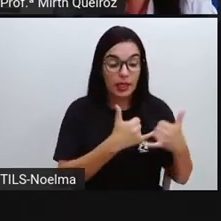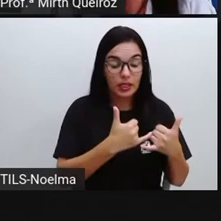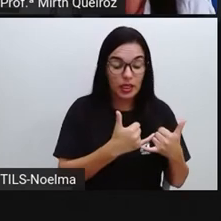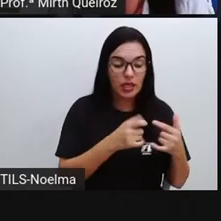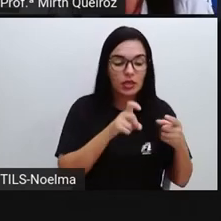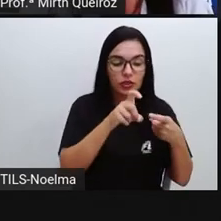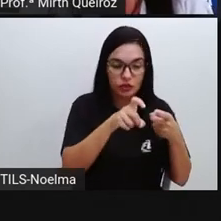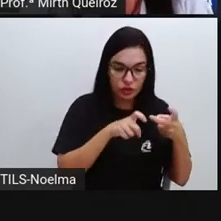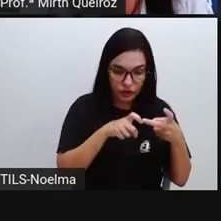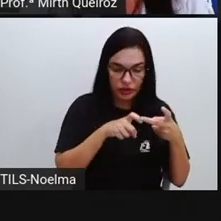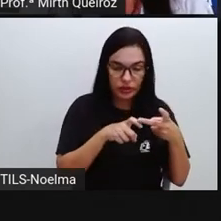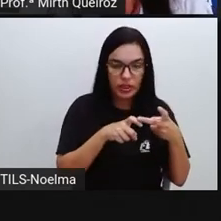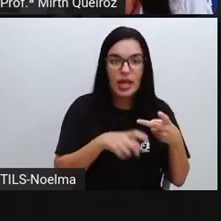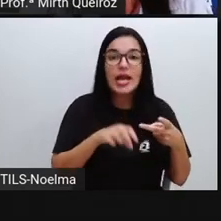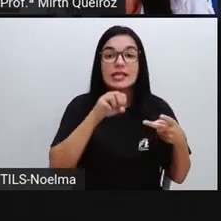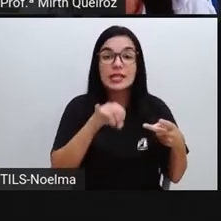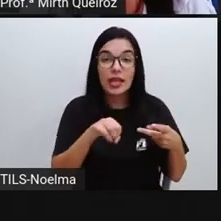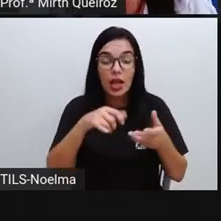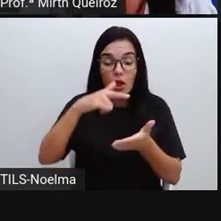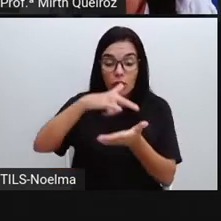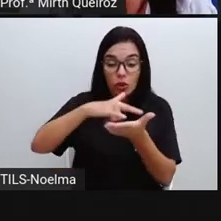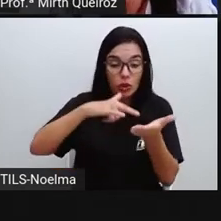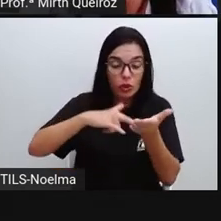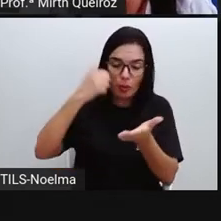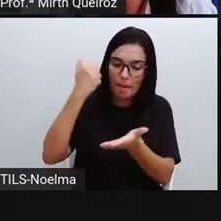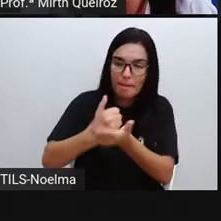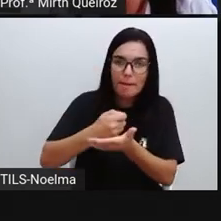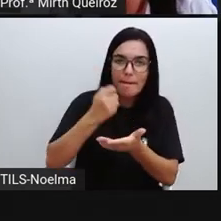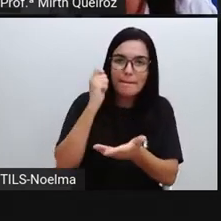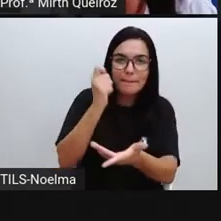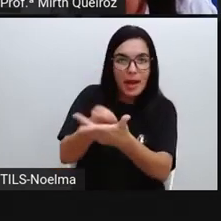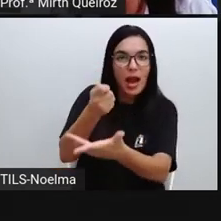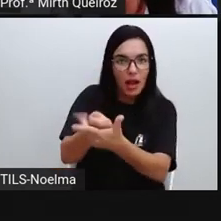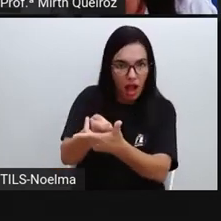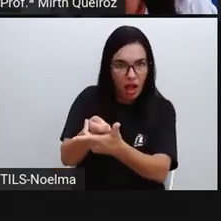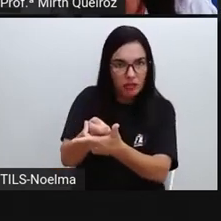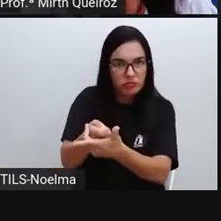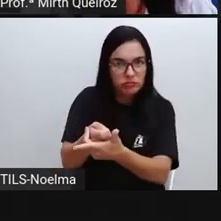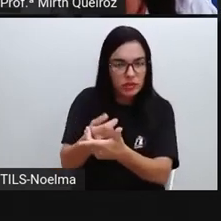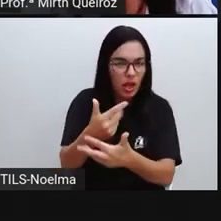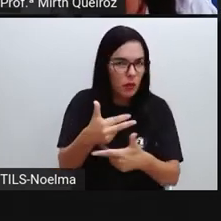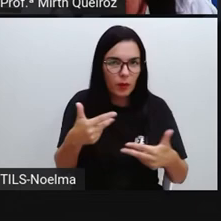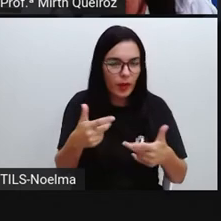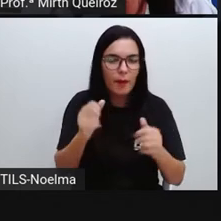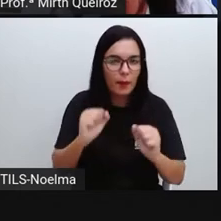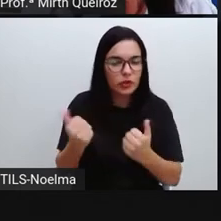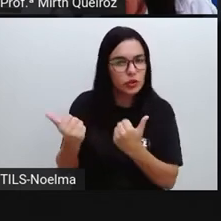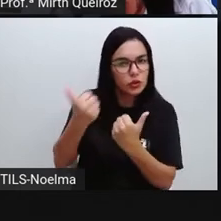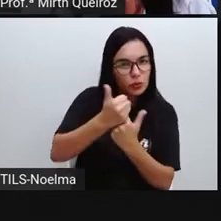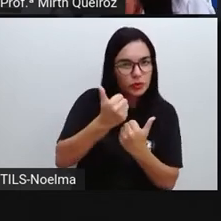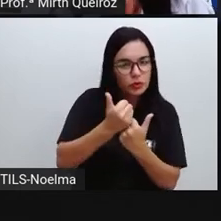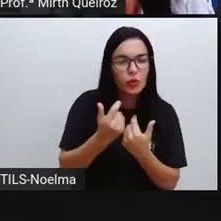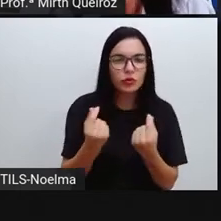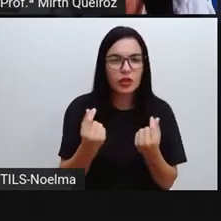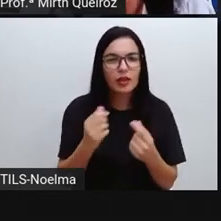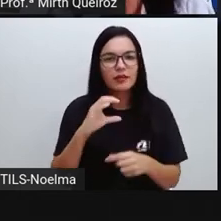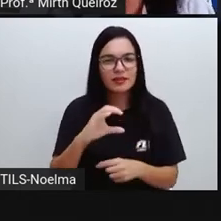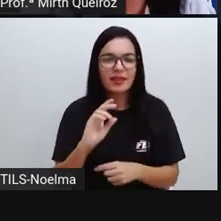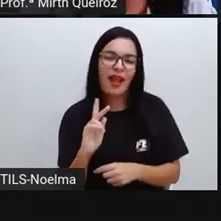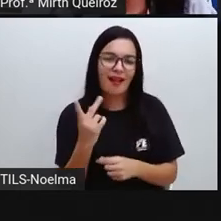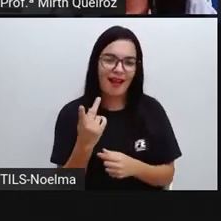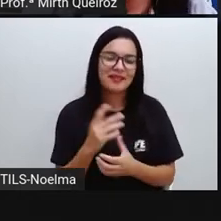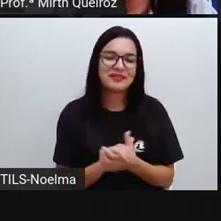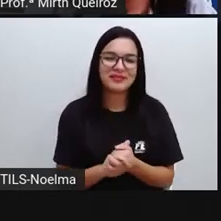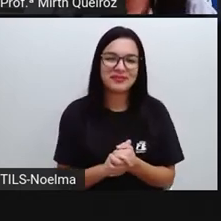X. E se for o documento para pagamento que a gente utiliza lá, que substitui o dinheiro, aí é com CH. Então,